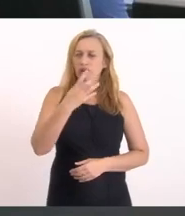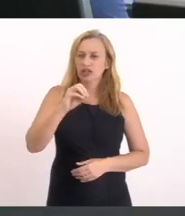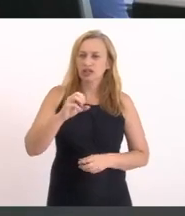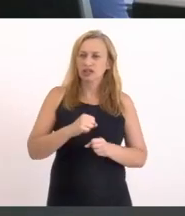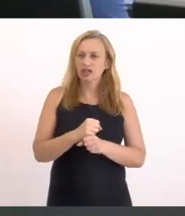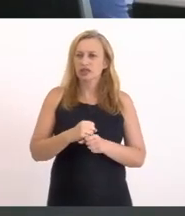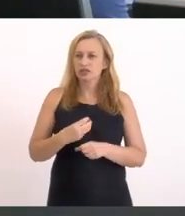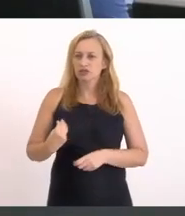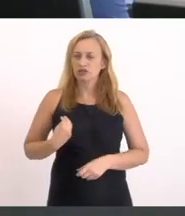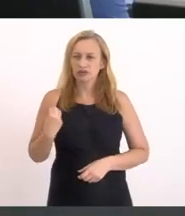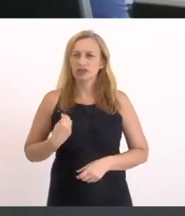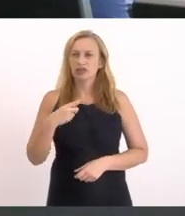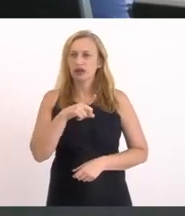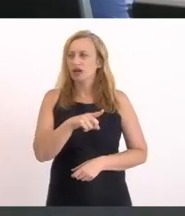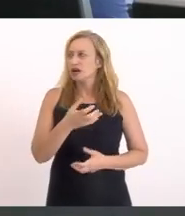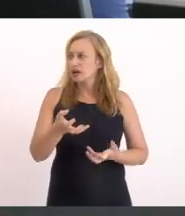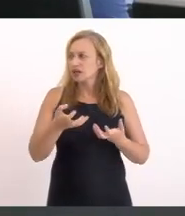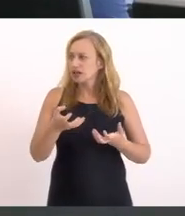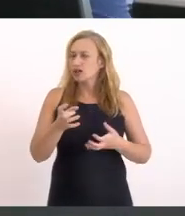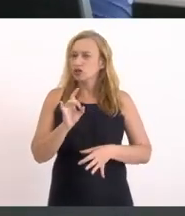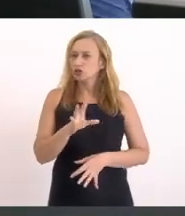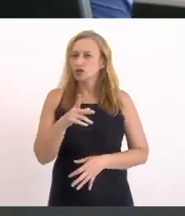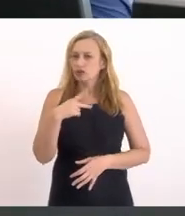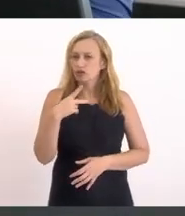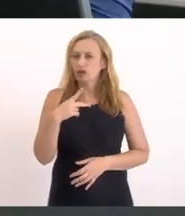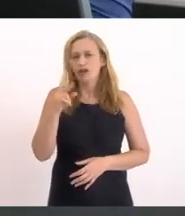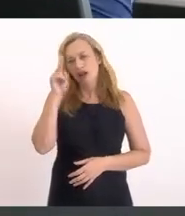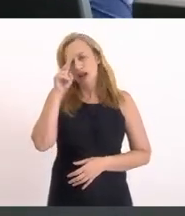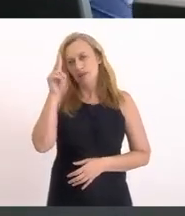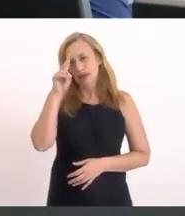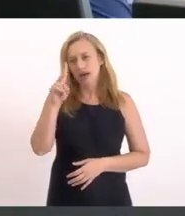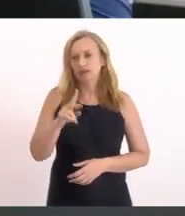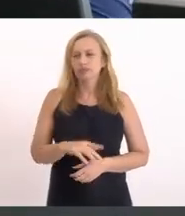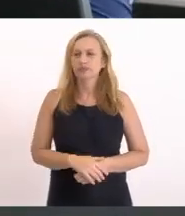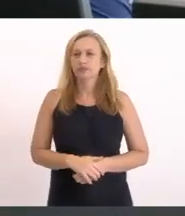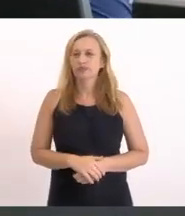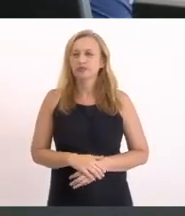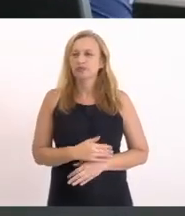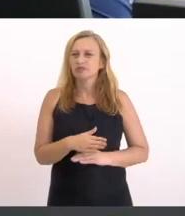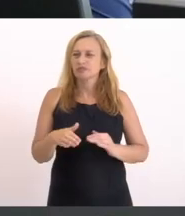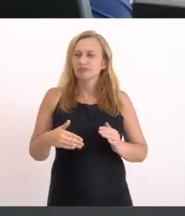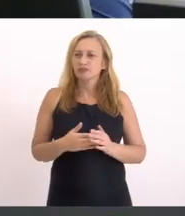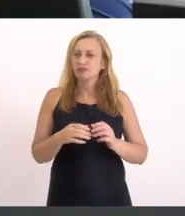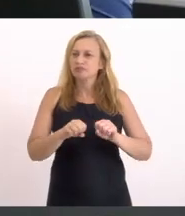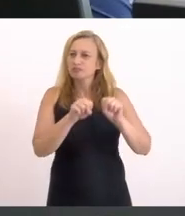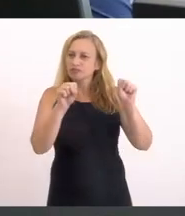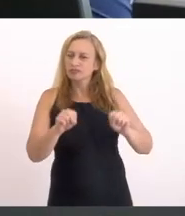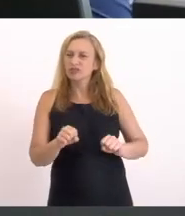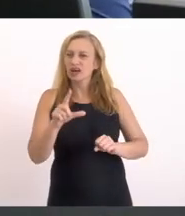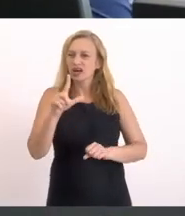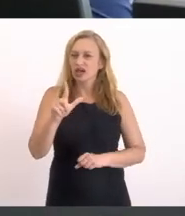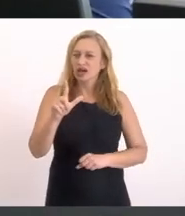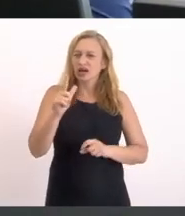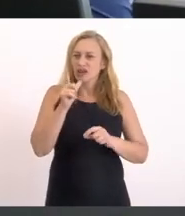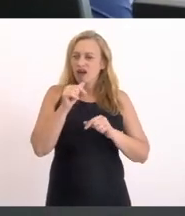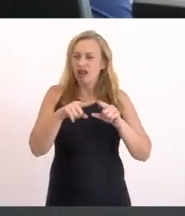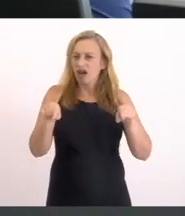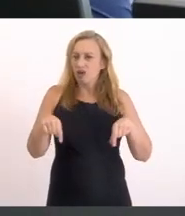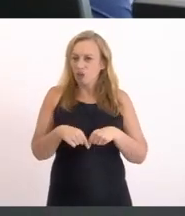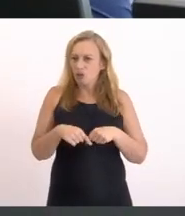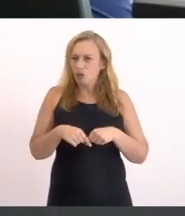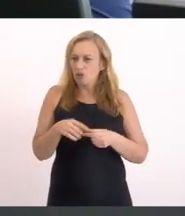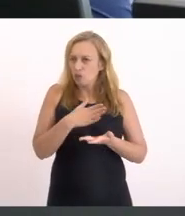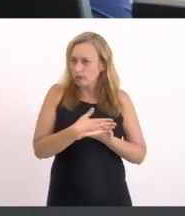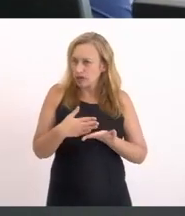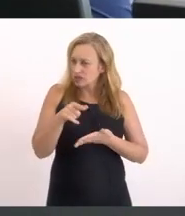anos Eu quero aqui só fazer Uma lembrança Que todo o sistema lagunar Não começa na lagoa Em lagoa nenhuma